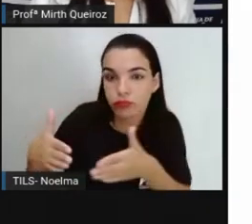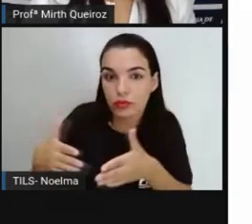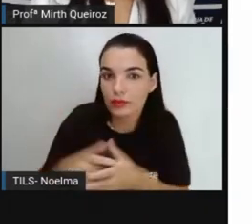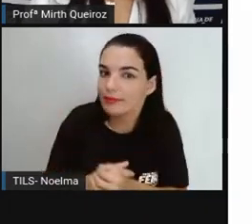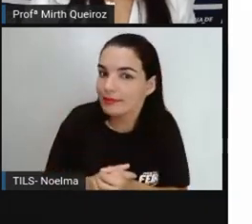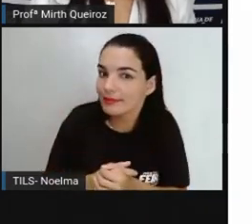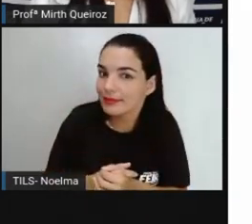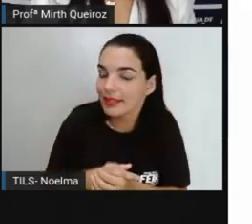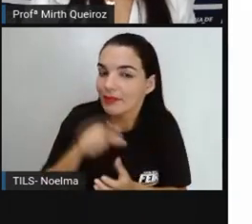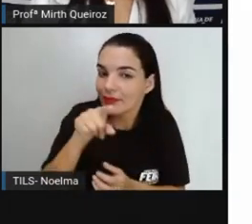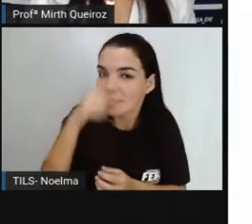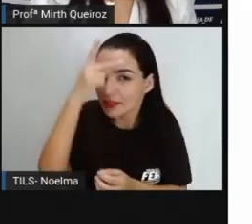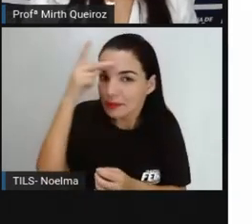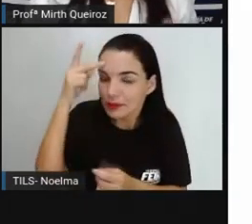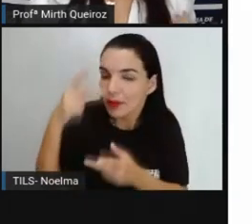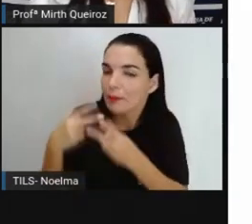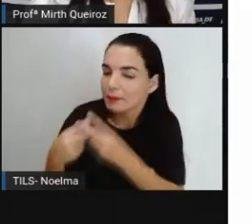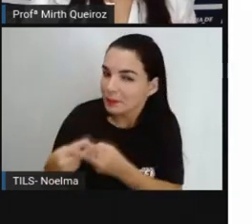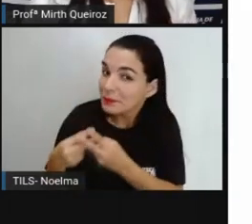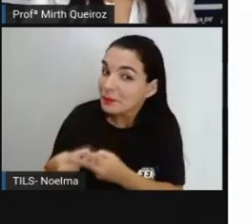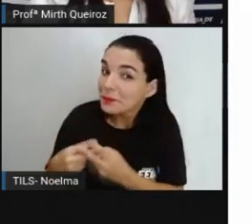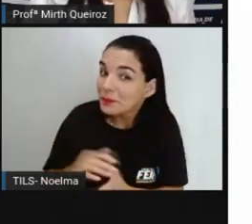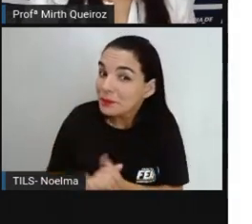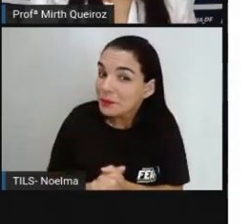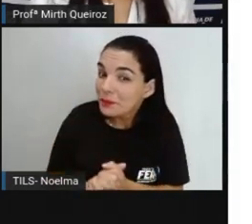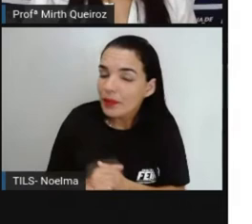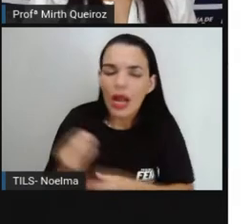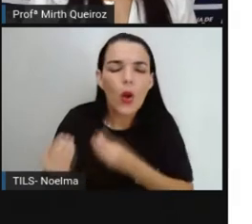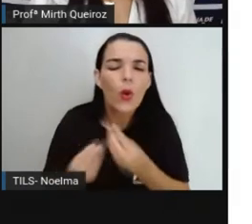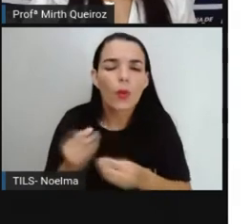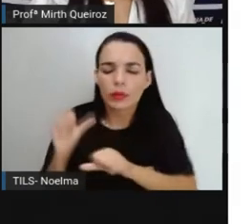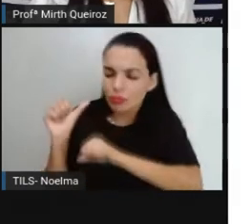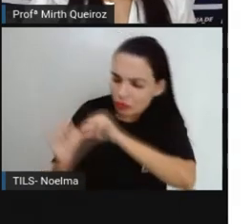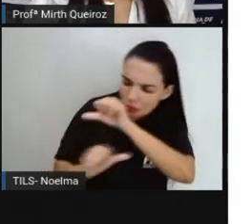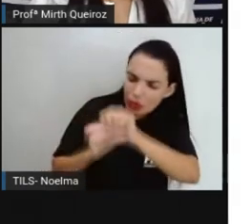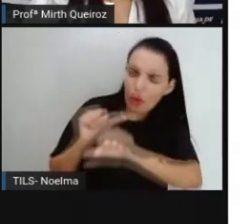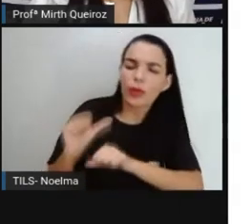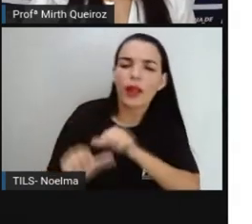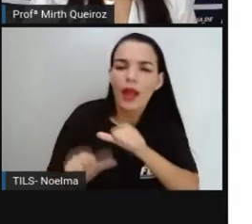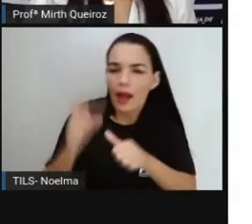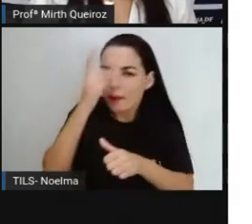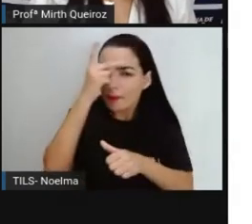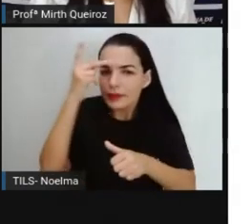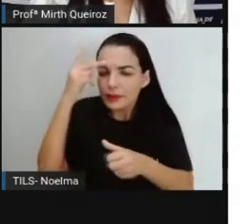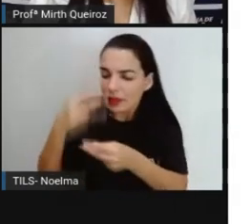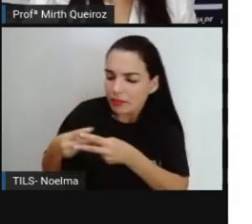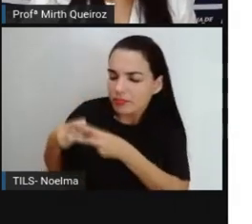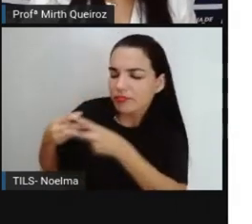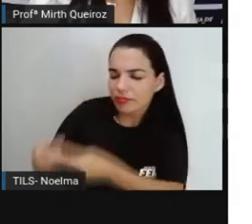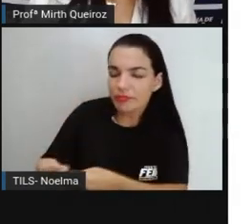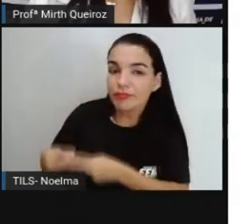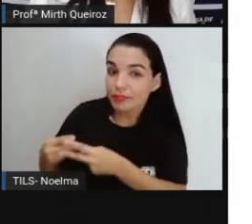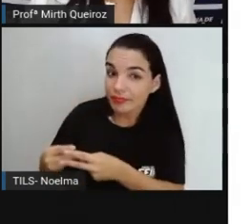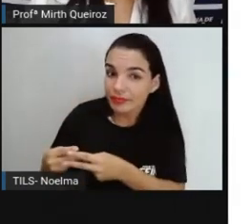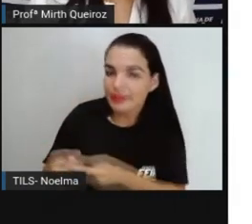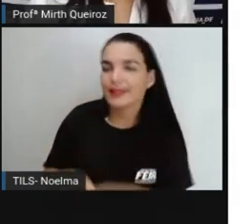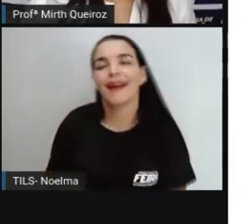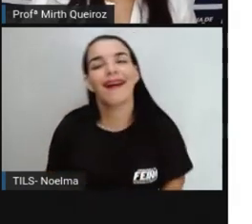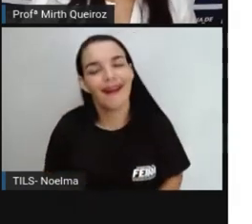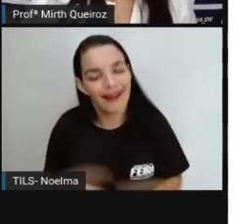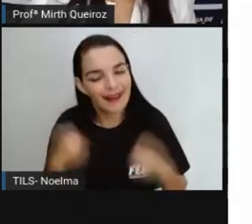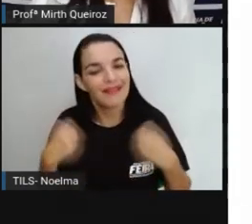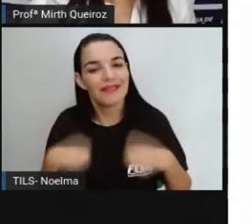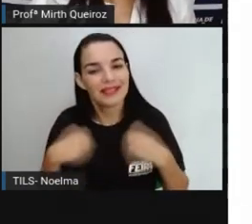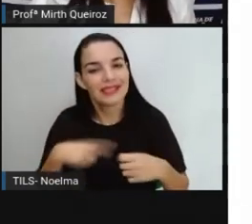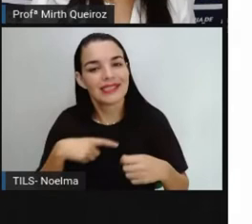resilientes? Como é que você pode se tornar aí uma pessoa resiliente? Você é através de muita prática,